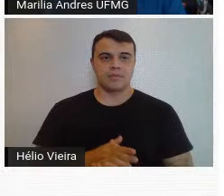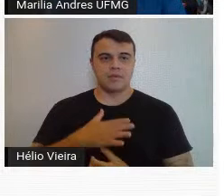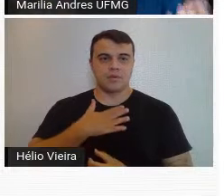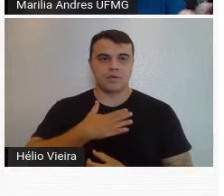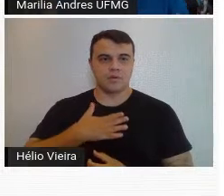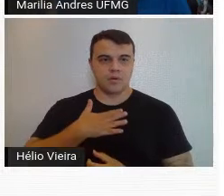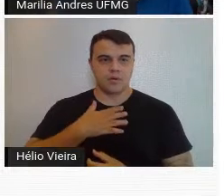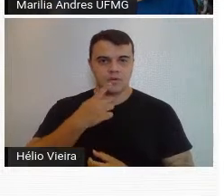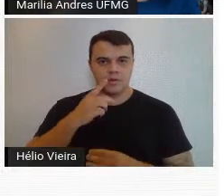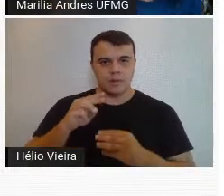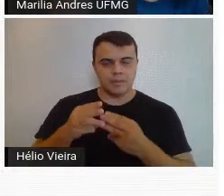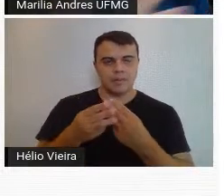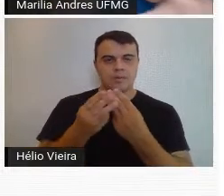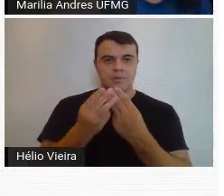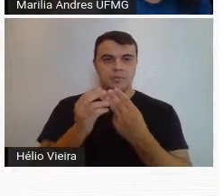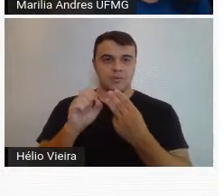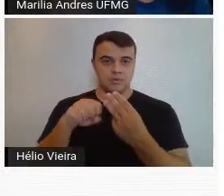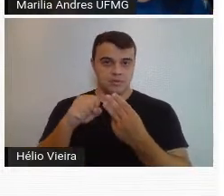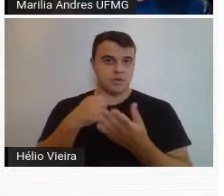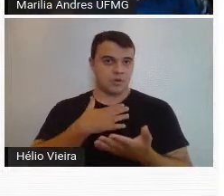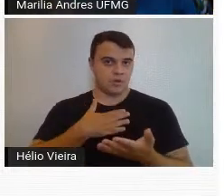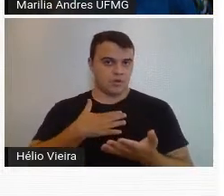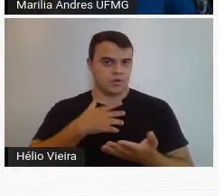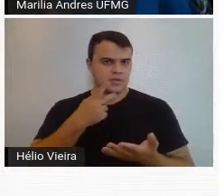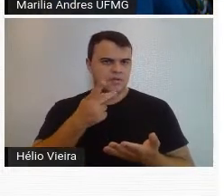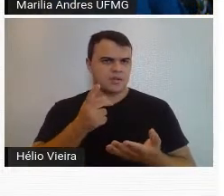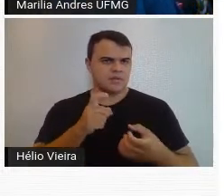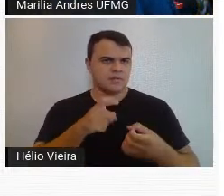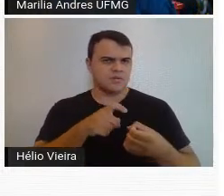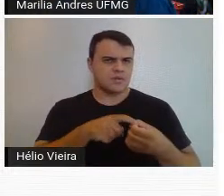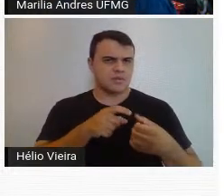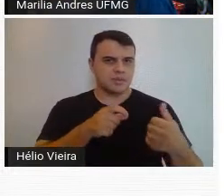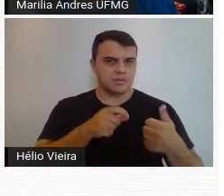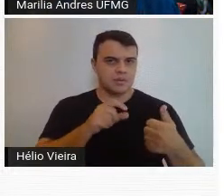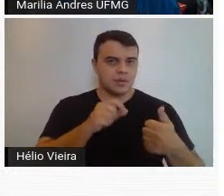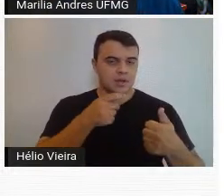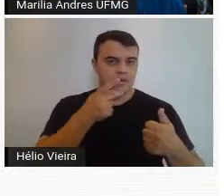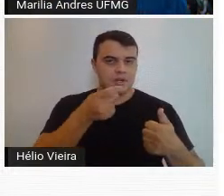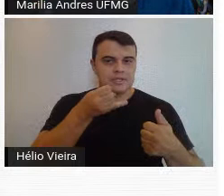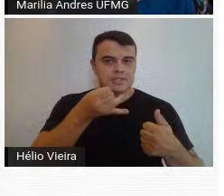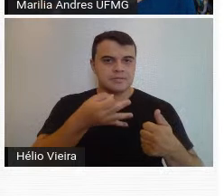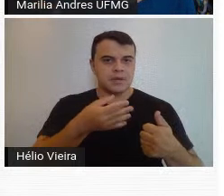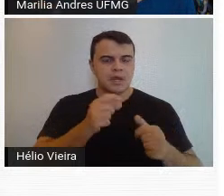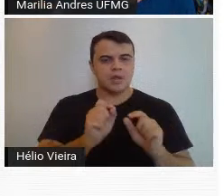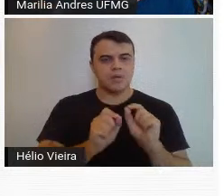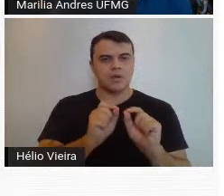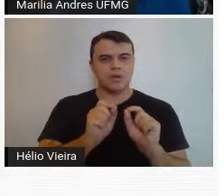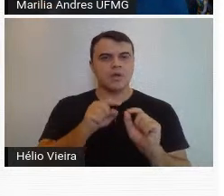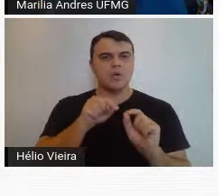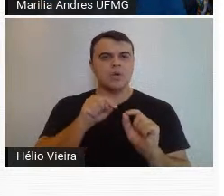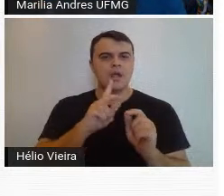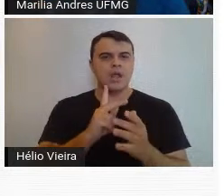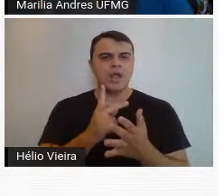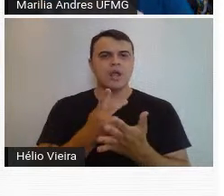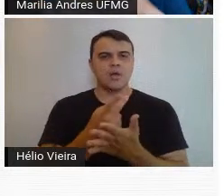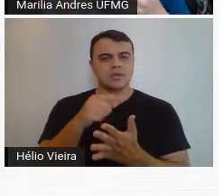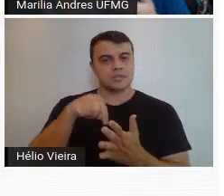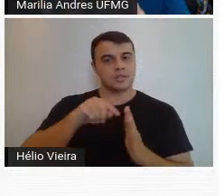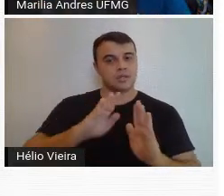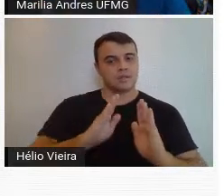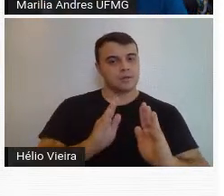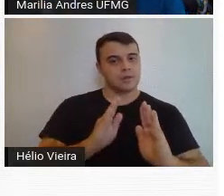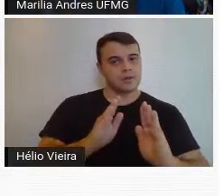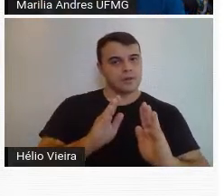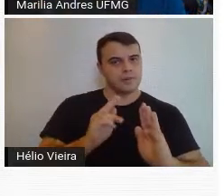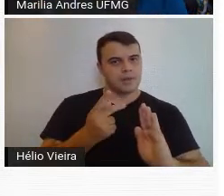de usar o PowerPoint. Voltar um pouquinho no primeiro slide só para me pontuar o que é que estava acontecendo aqui em Belo Horizonte